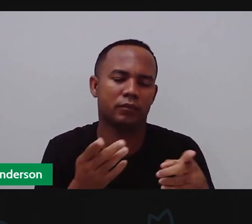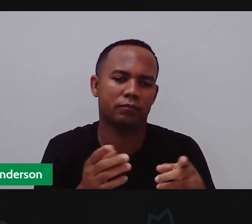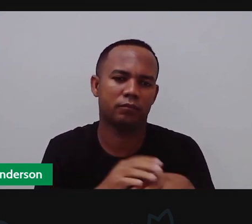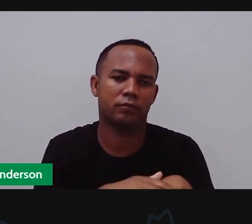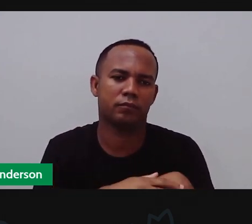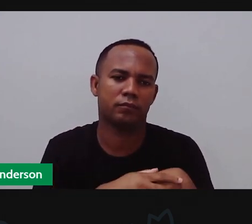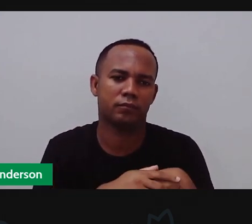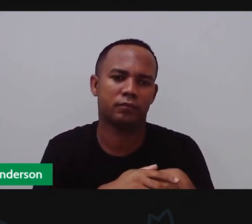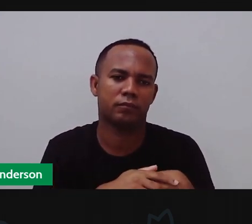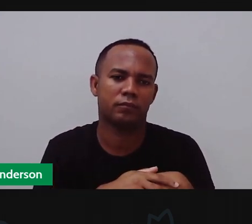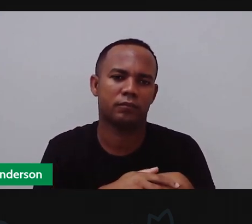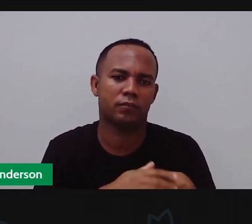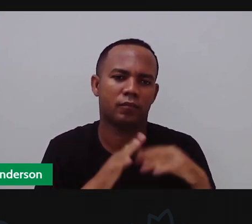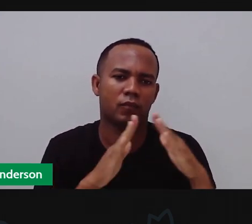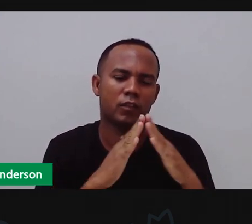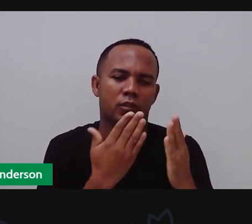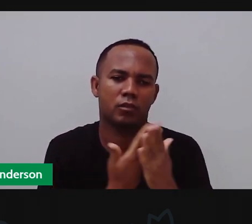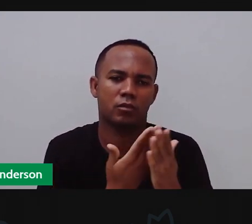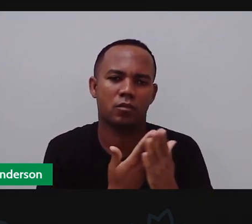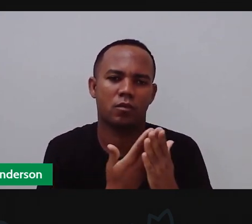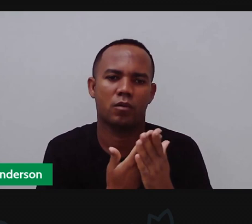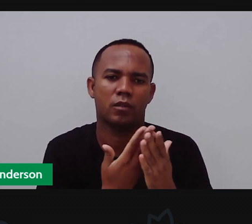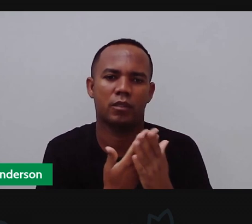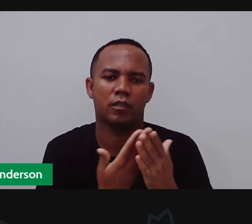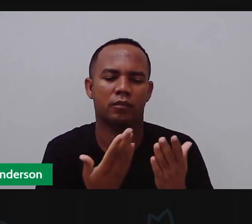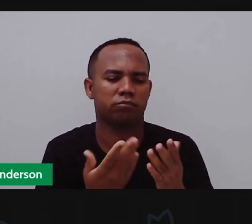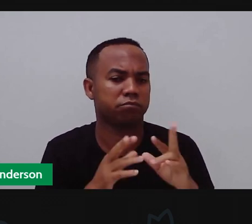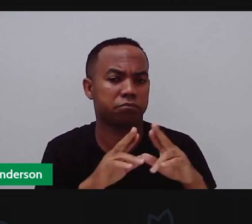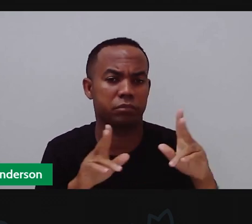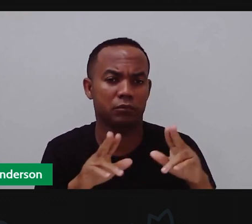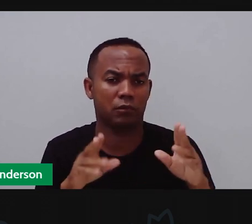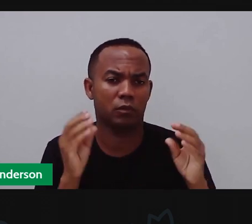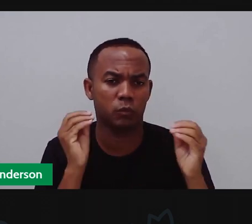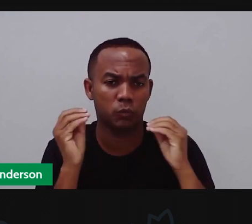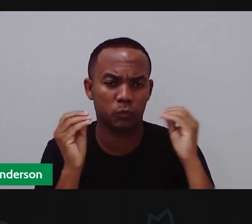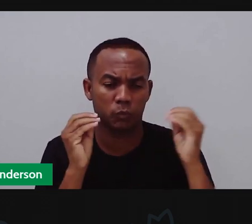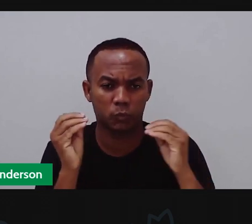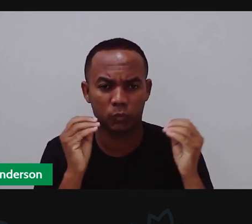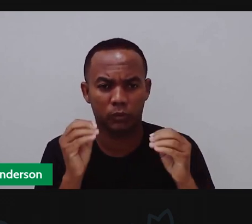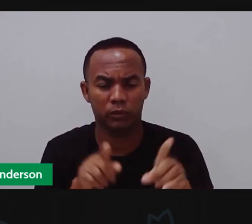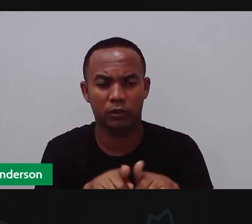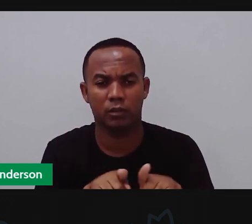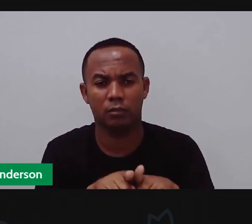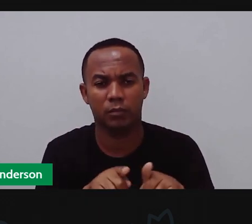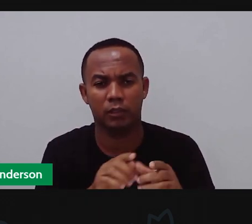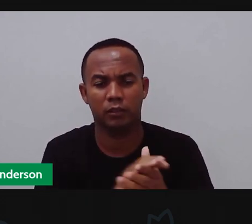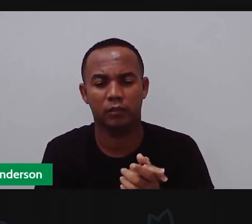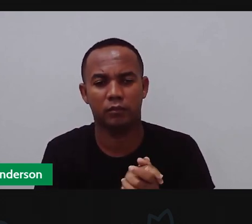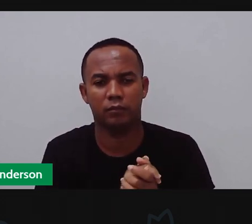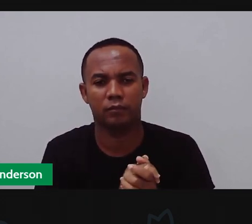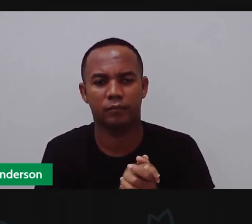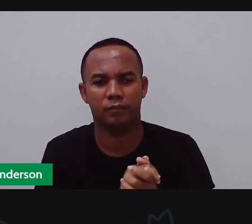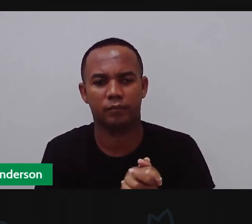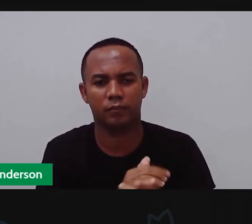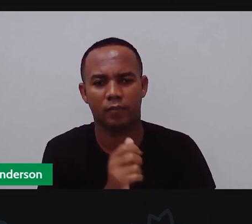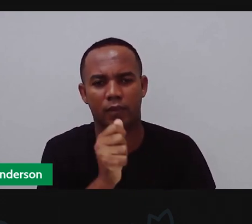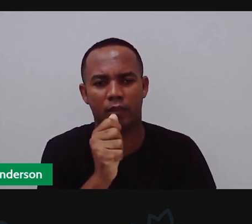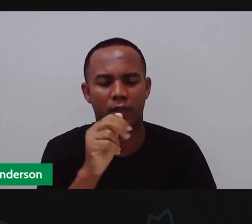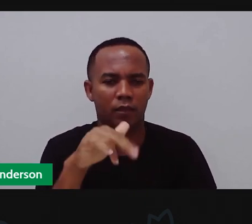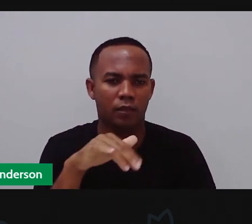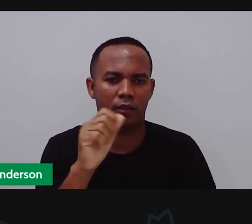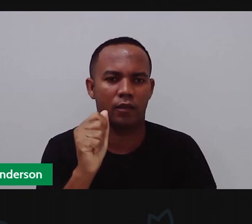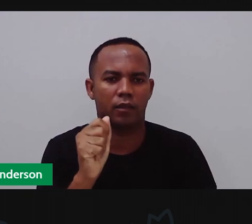Carneiro, para a escola Elizabeth Johnson, nome chique, viu? E para a escola Anacleto